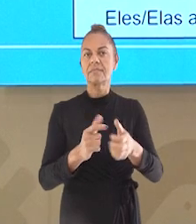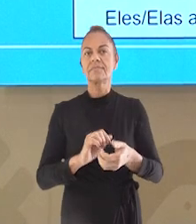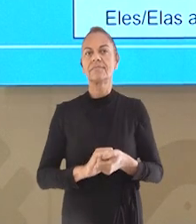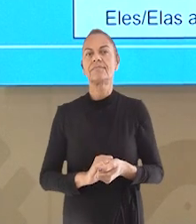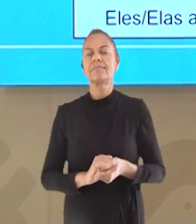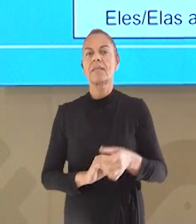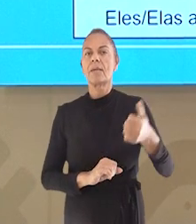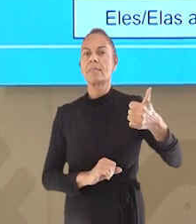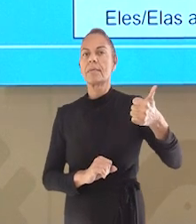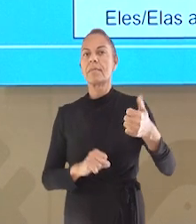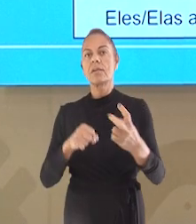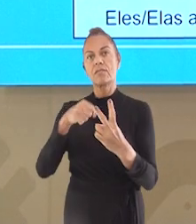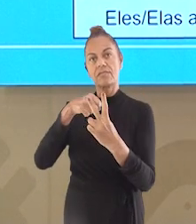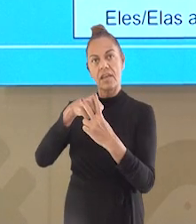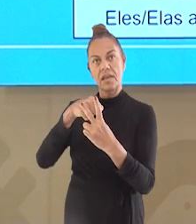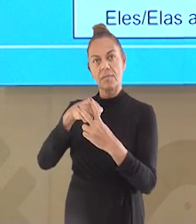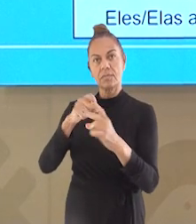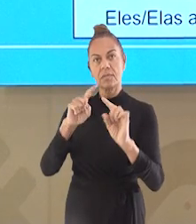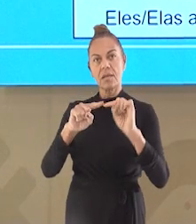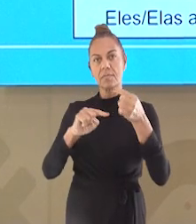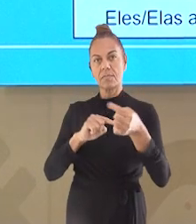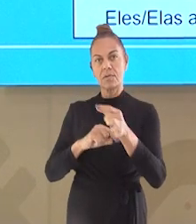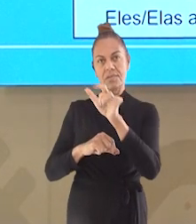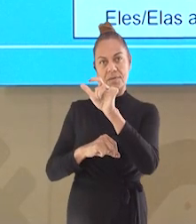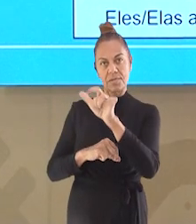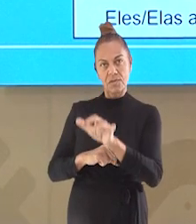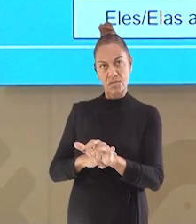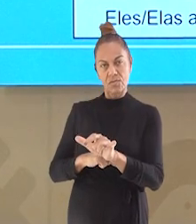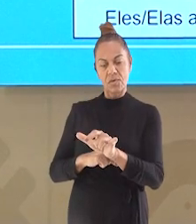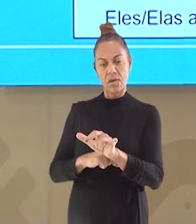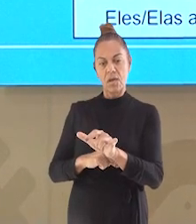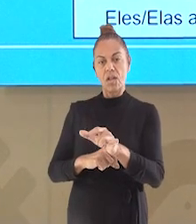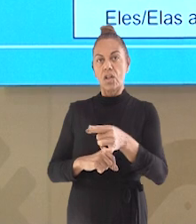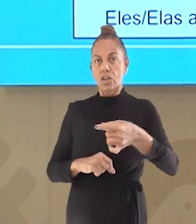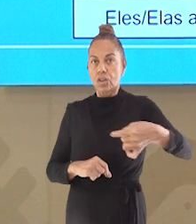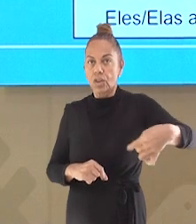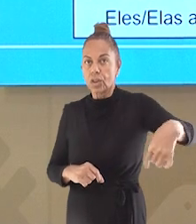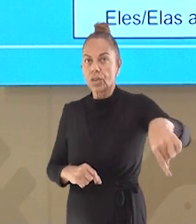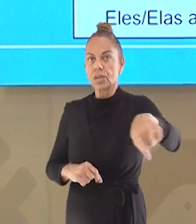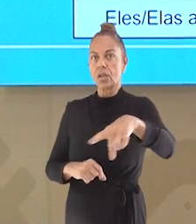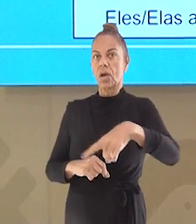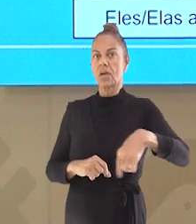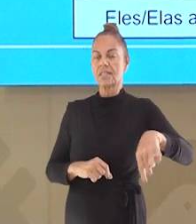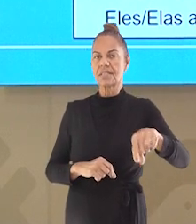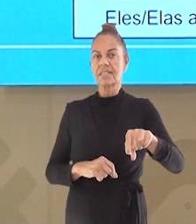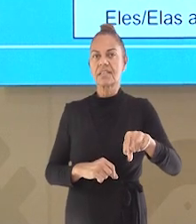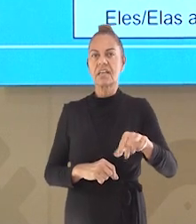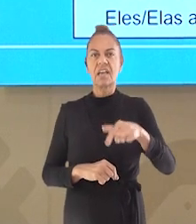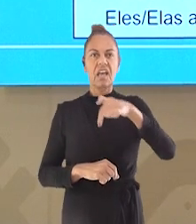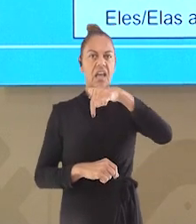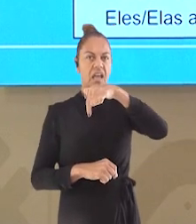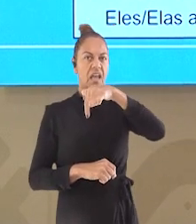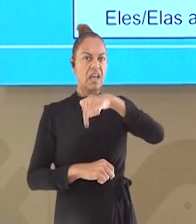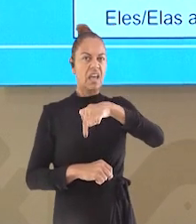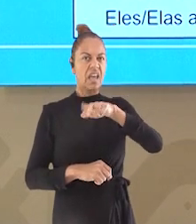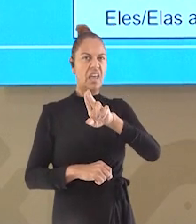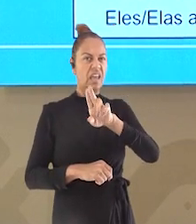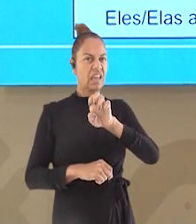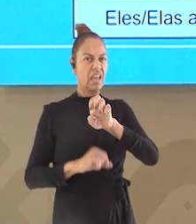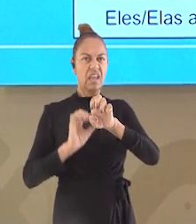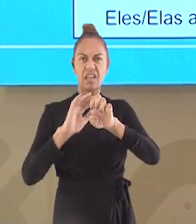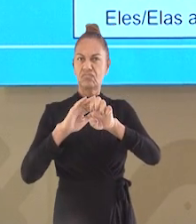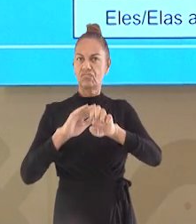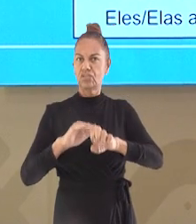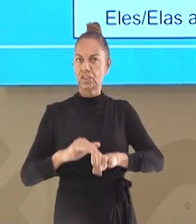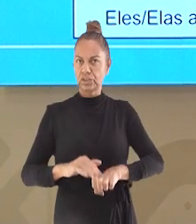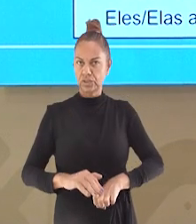Aqui eu também, ó, vou inverter amemos. Vou colocar primeiro o verbo e depois a pessoa. Nós. Do jeitinho